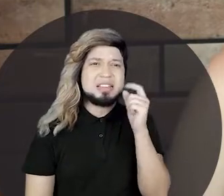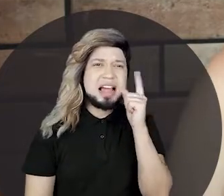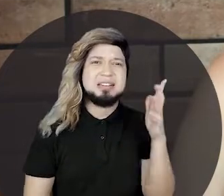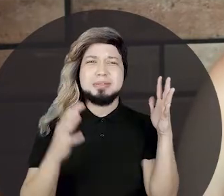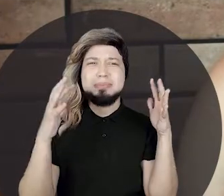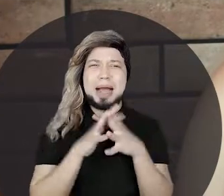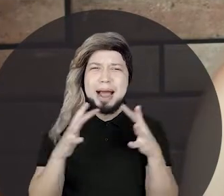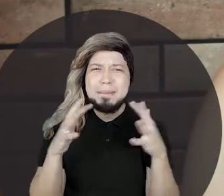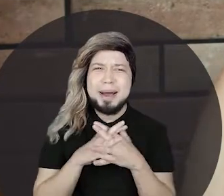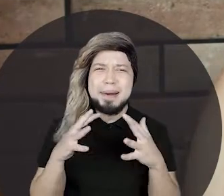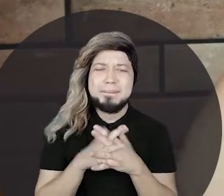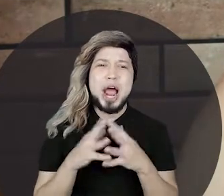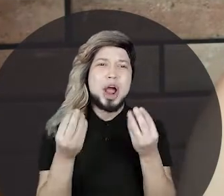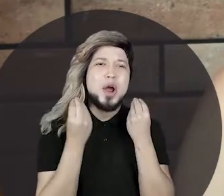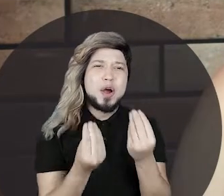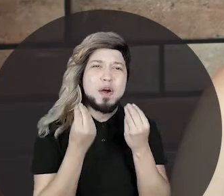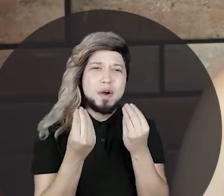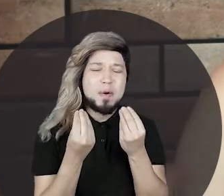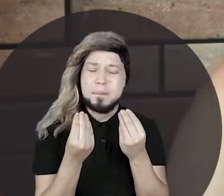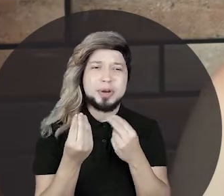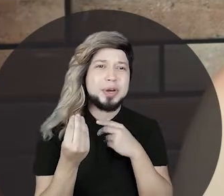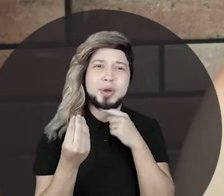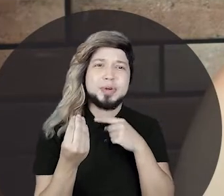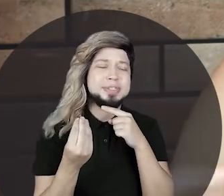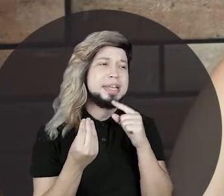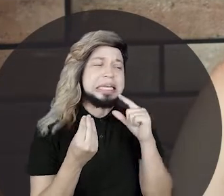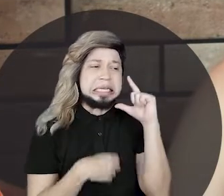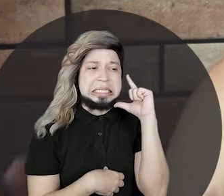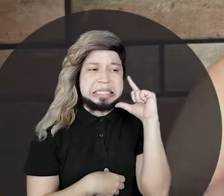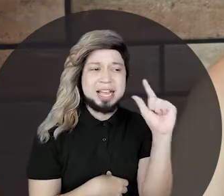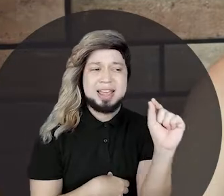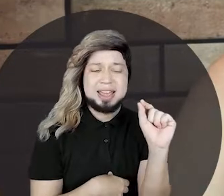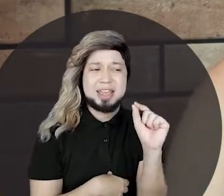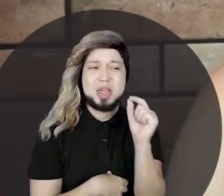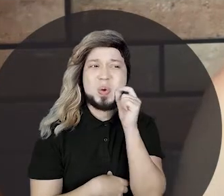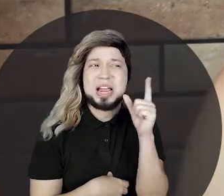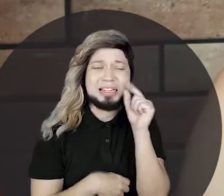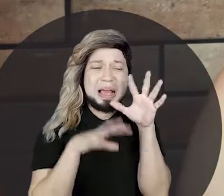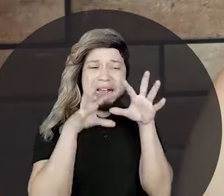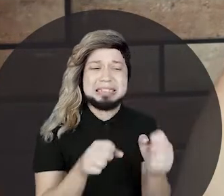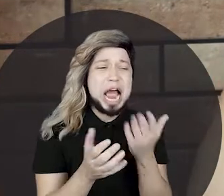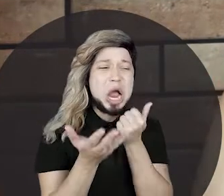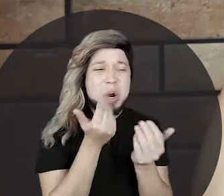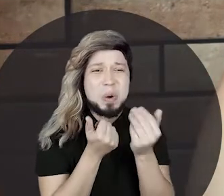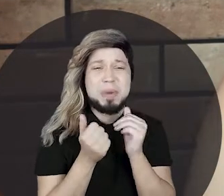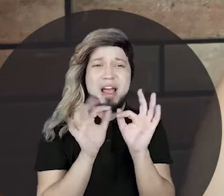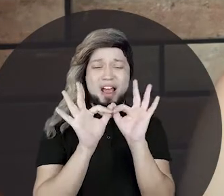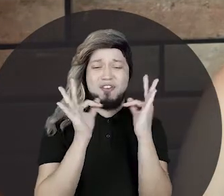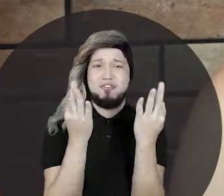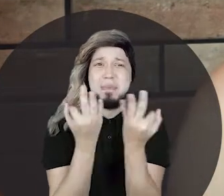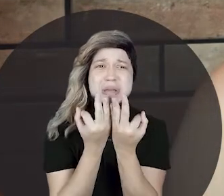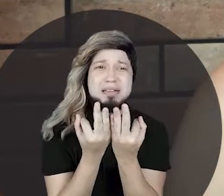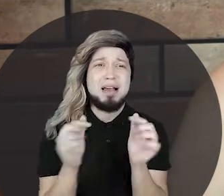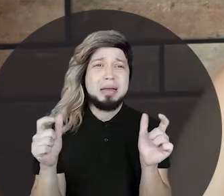Esse gato atrapalhando a vida da gente? A gente não pode sair que vem um, que vem um gato e esse gato pode comer um da gente, um de nós? A nossa